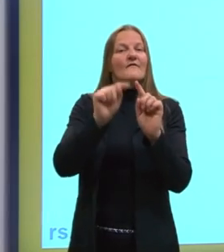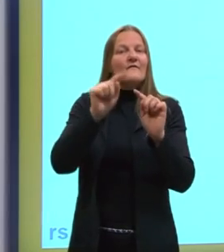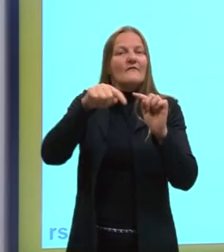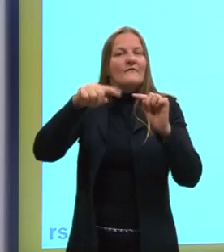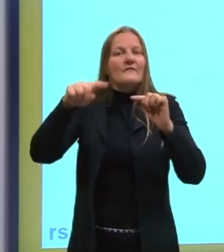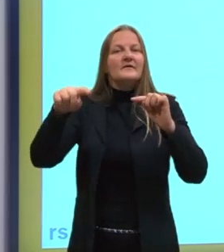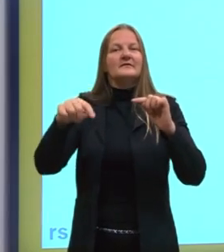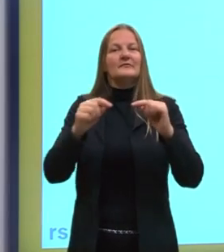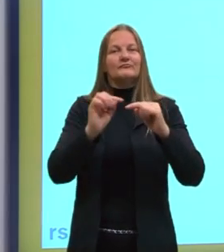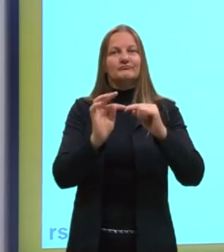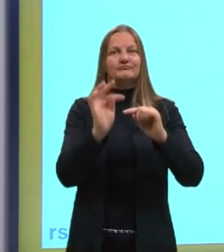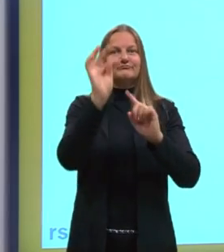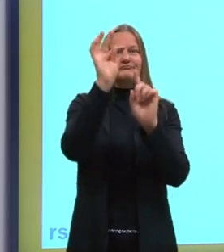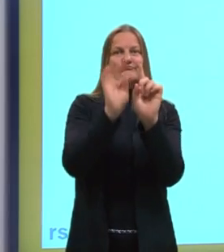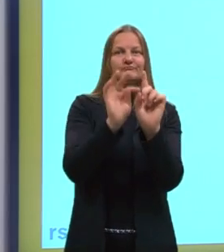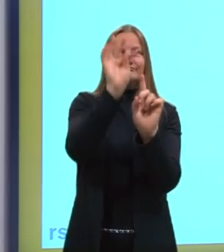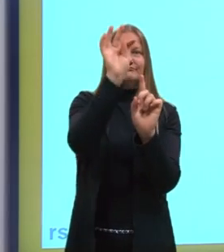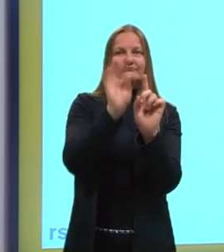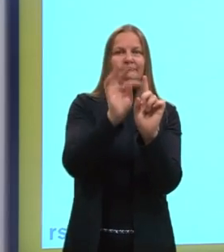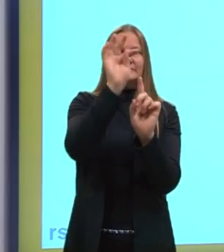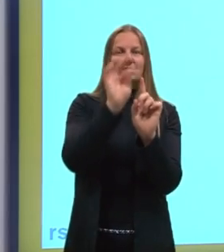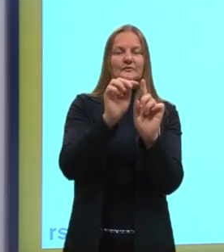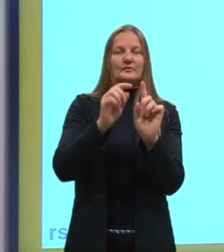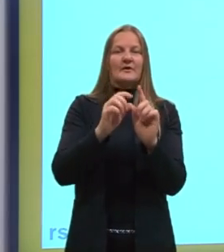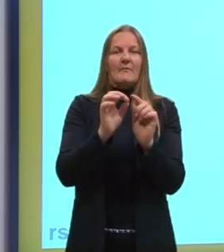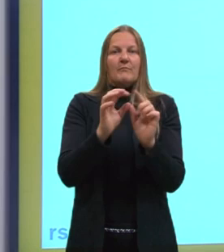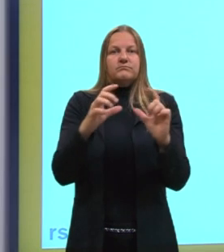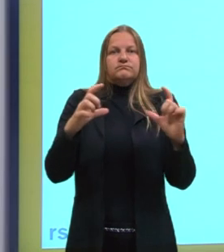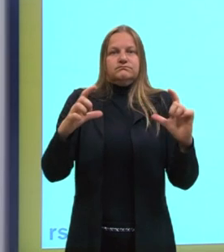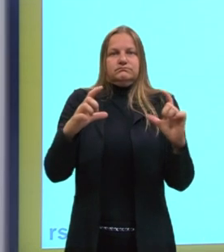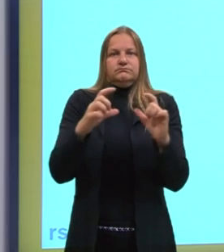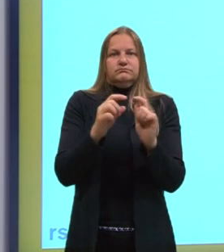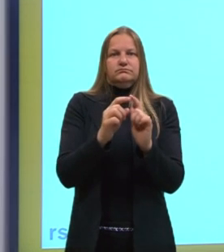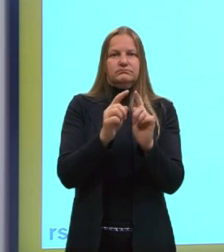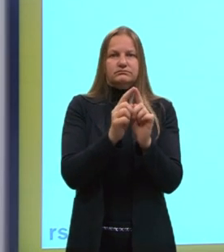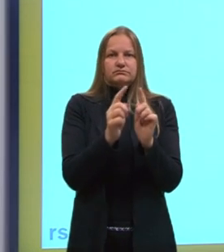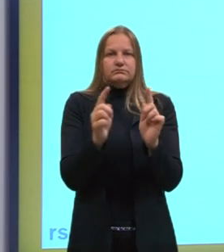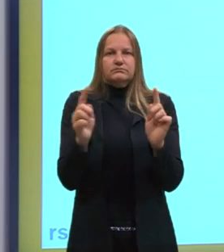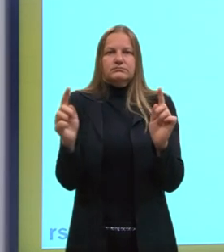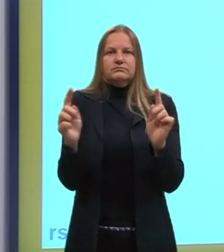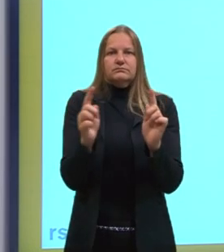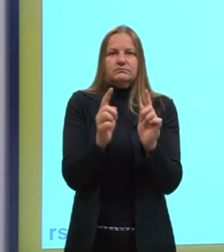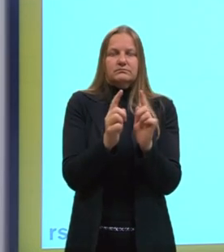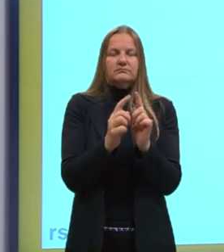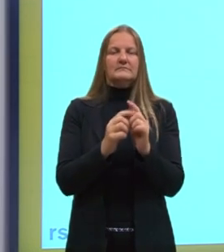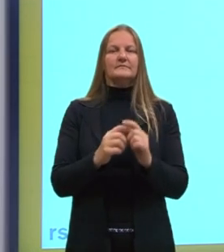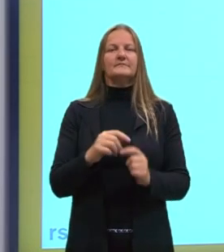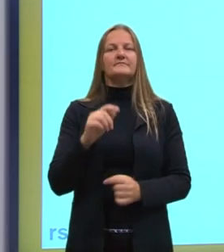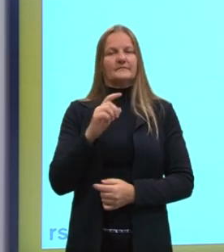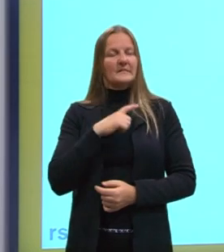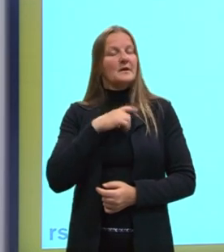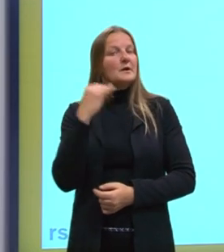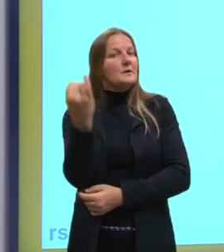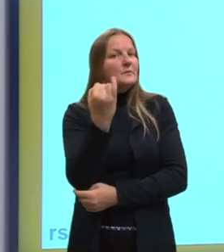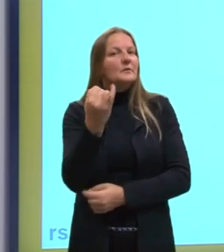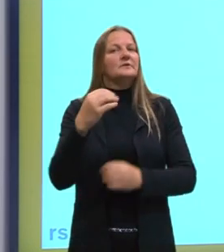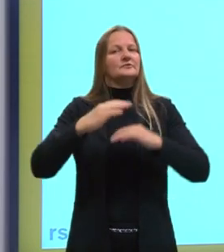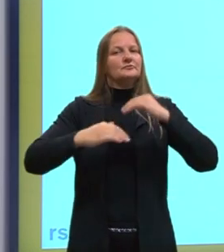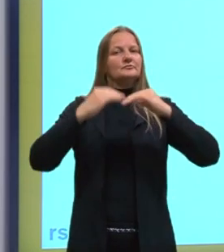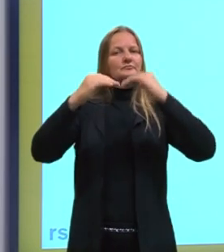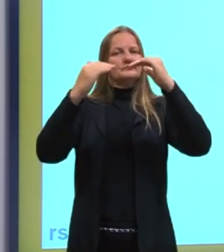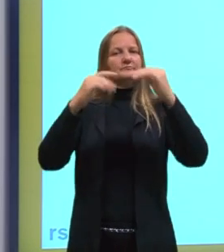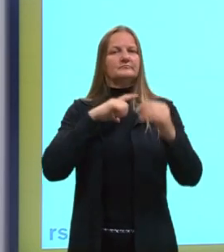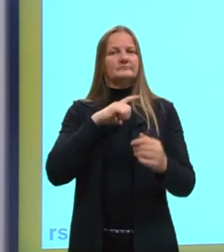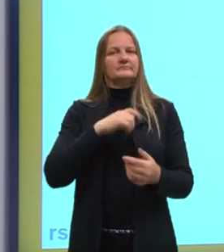aumento. Então, essas são as nossas grandezas importantes nesse processo.